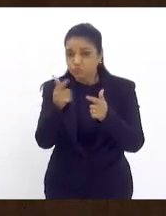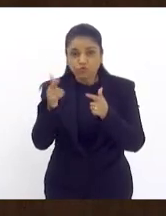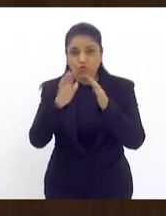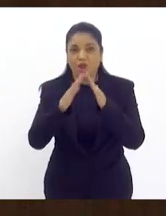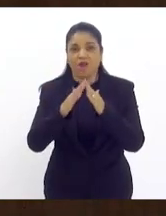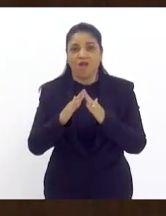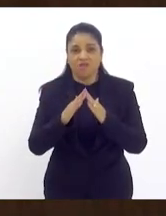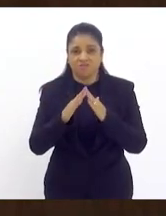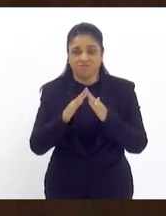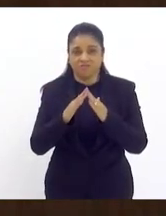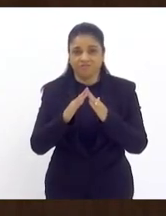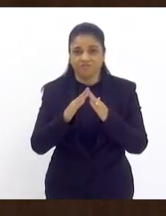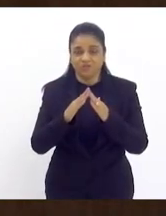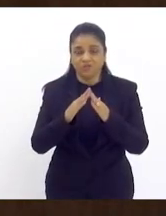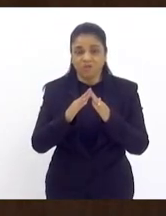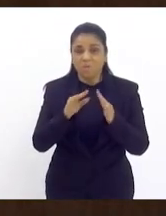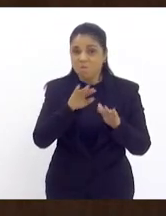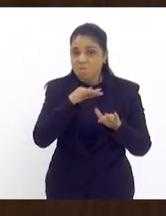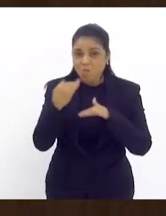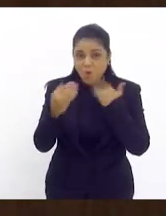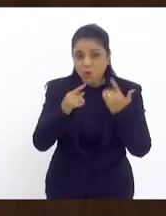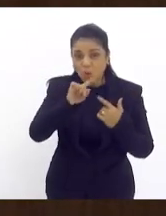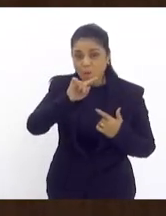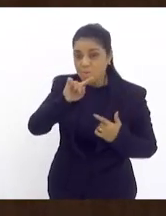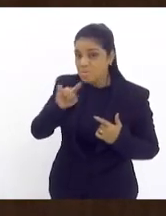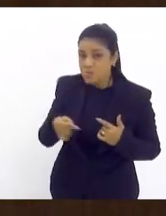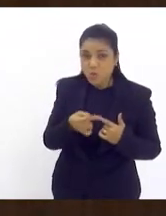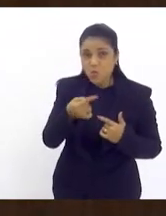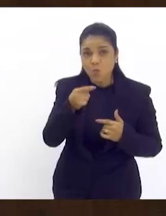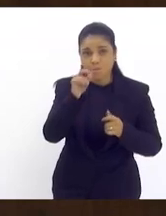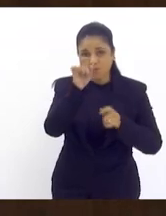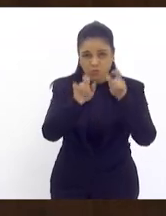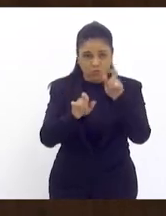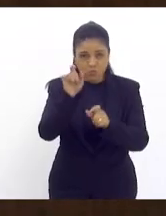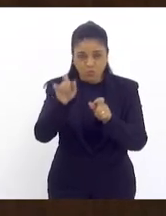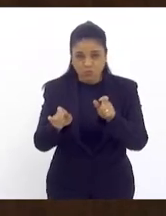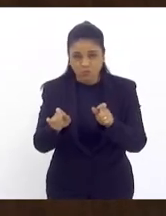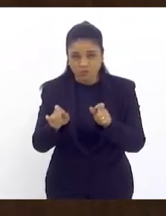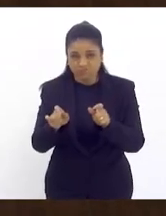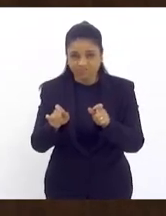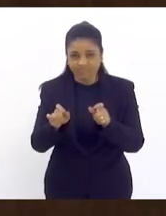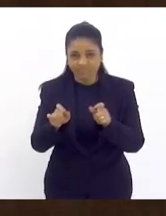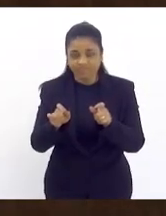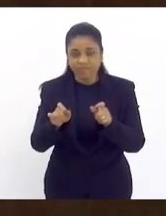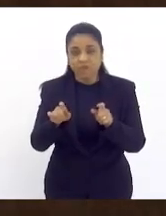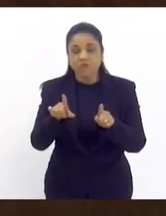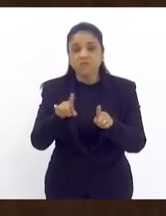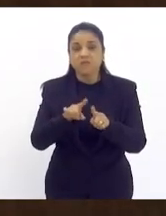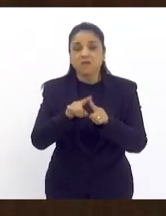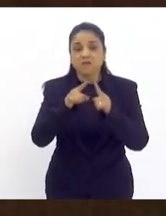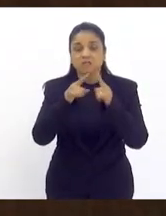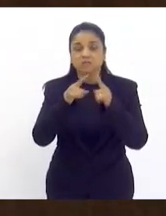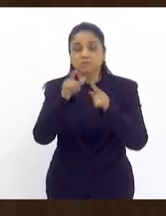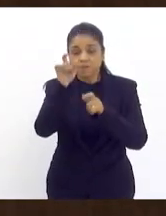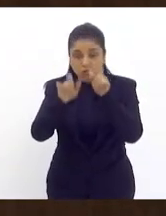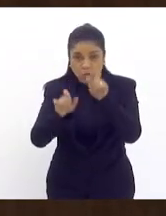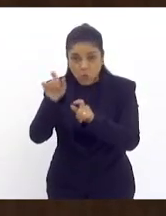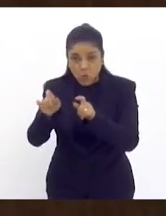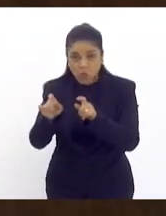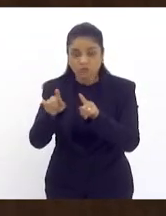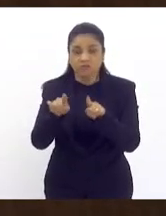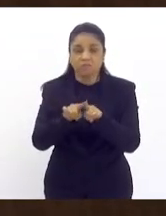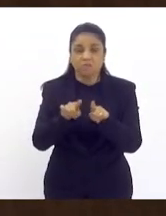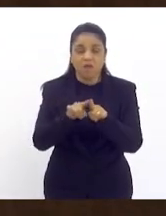número de mortos chegou a mil o via de consequência os desabrigados estiveram na casa